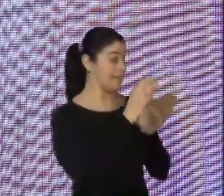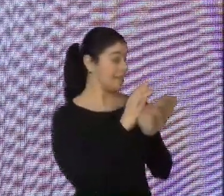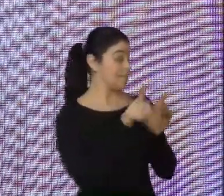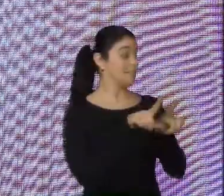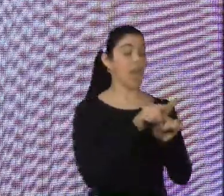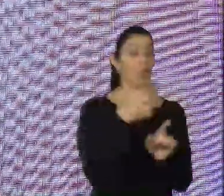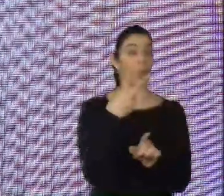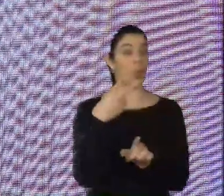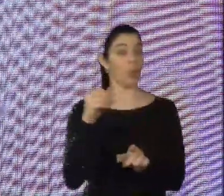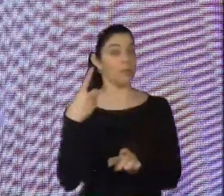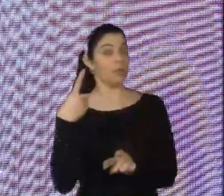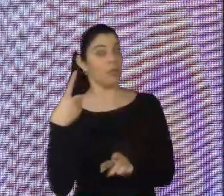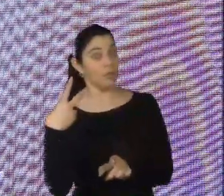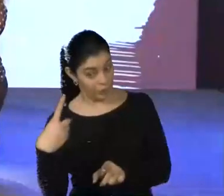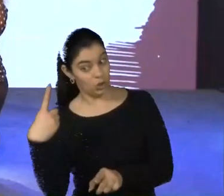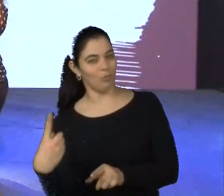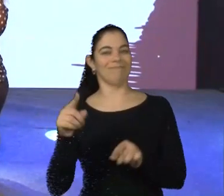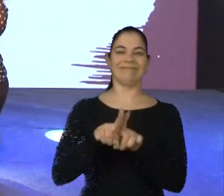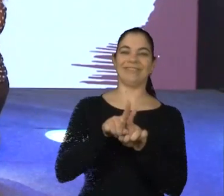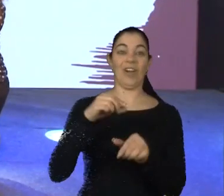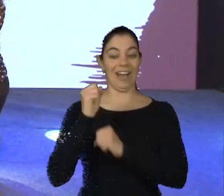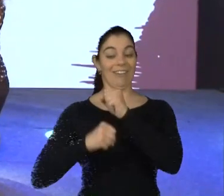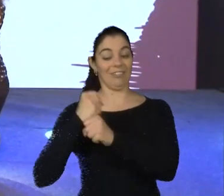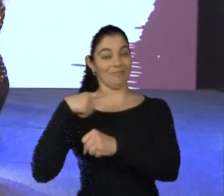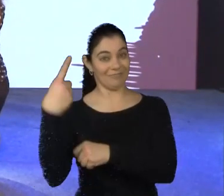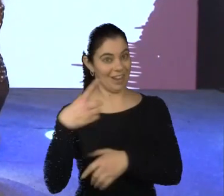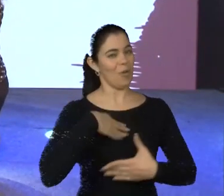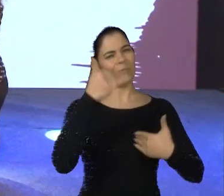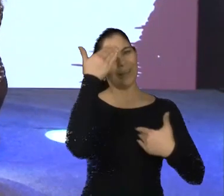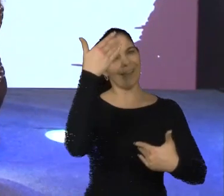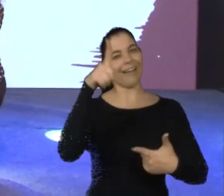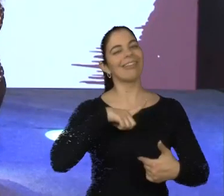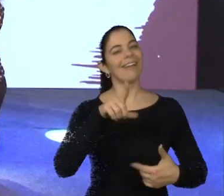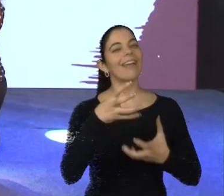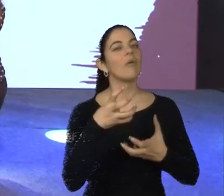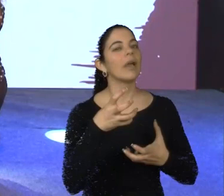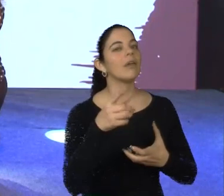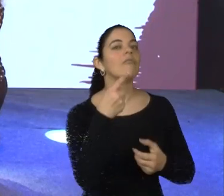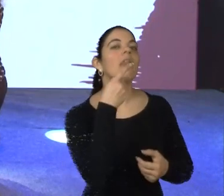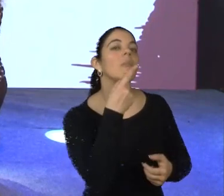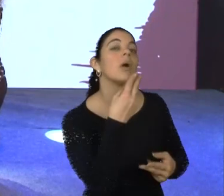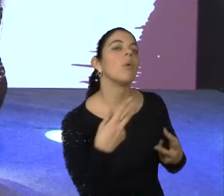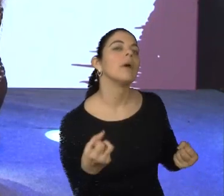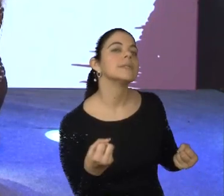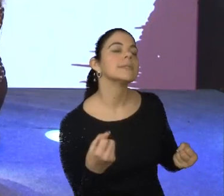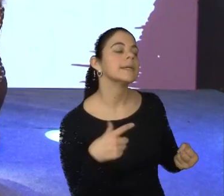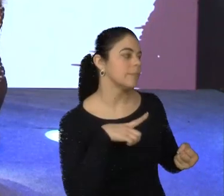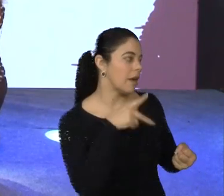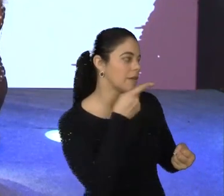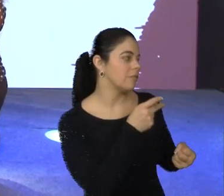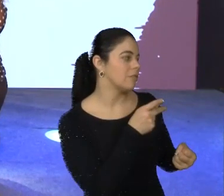2021. Então, muito obrigado, doutor, por você estar aqui. Obrigado, Alex. Deixa eu só encerrar, porque me falaram que, assim, eu tenho uma